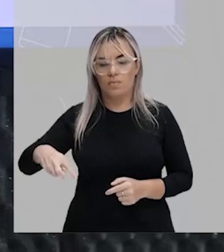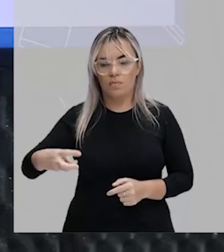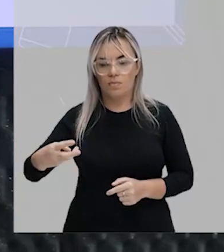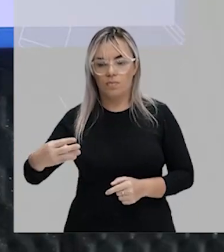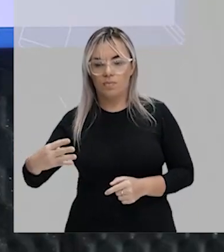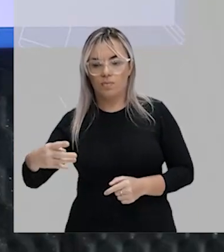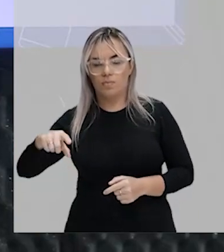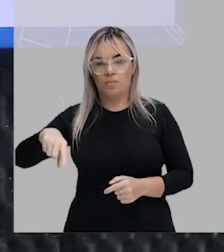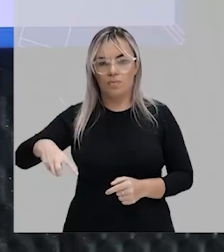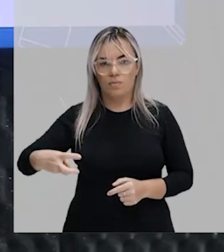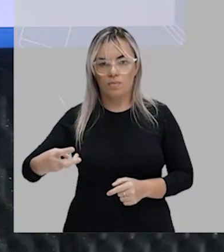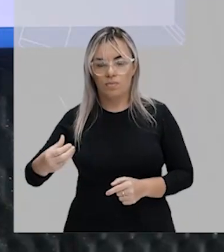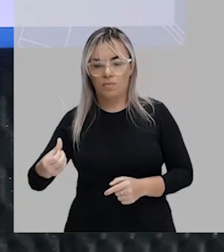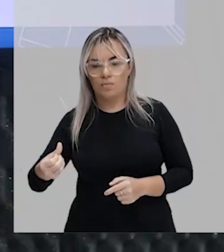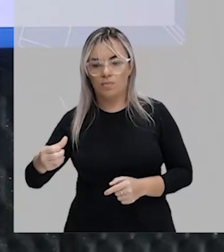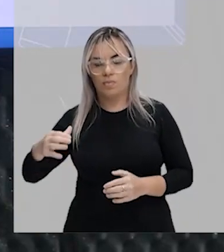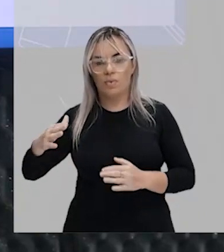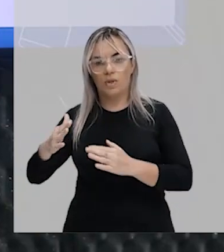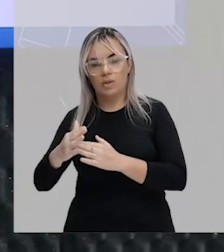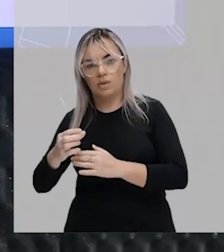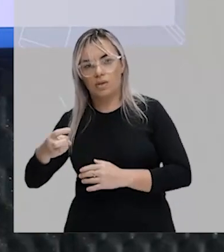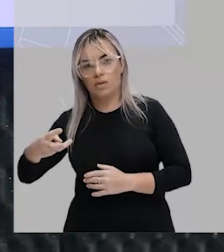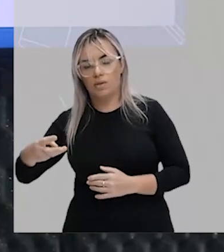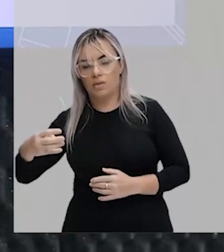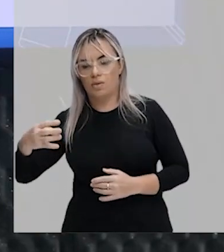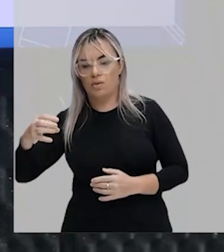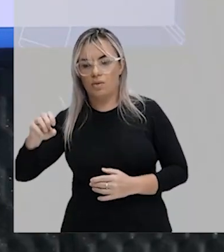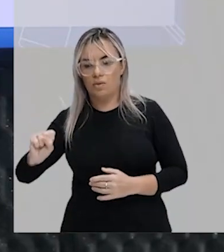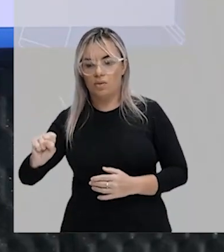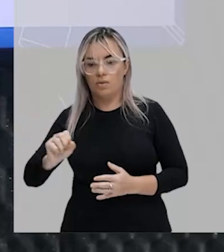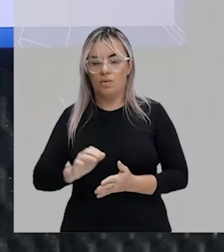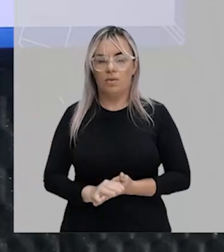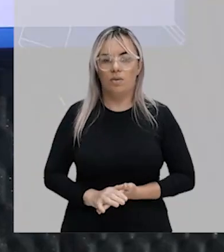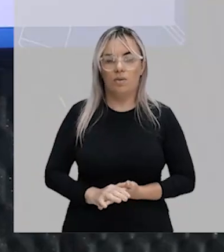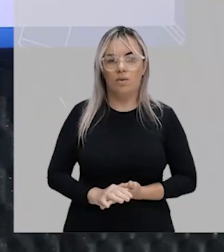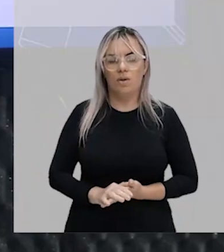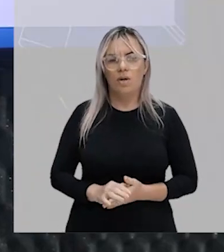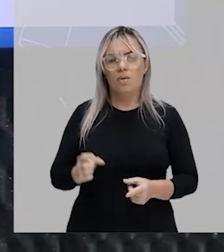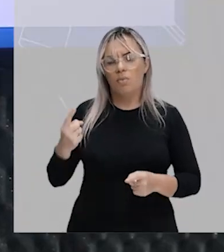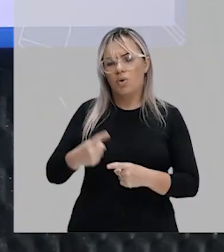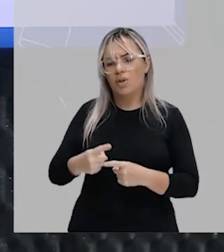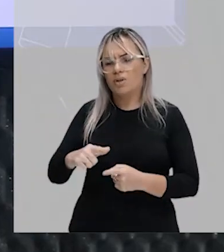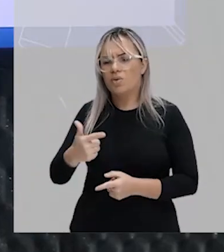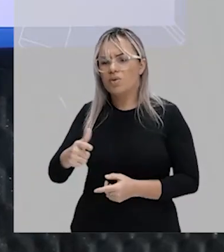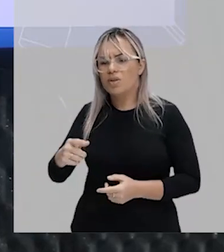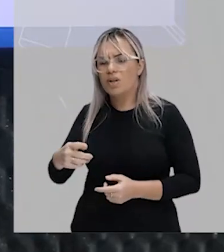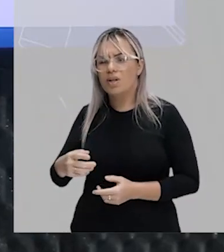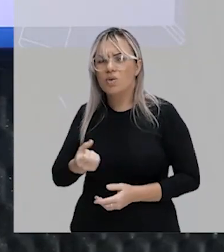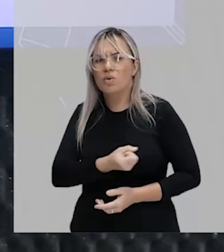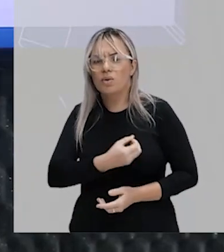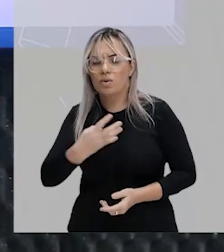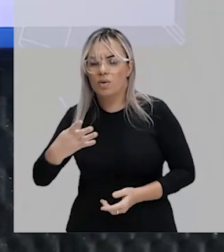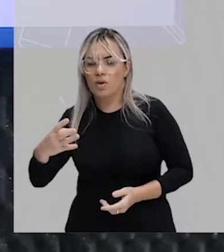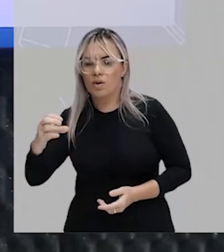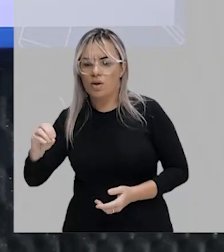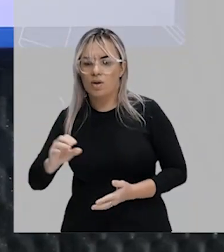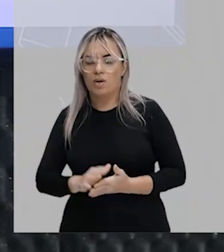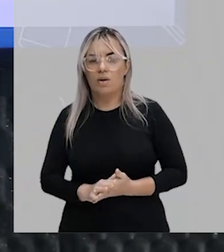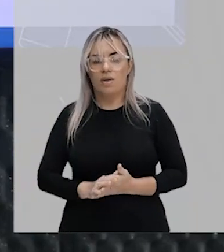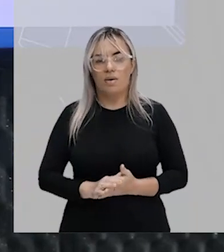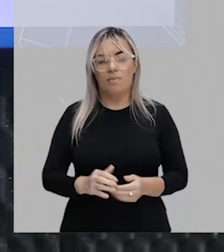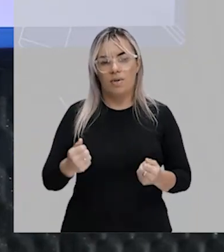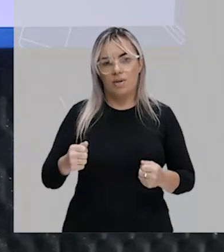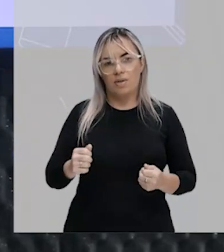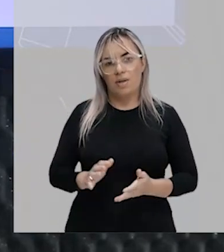36, 38. Por que não entrou 40? Porque ele não falou menores ou iguais A. Se ele falou só menores Q,